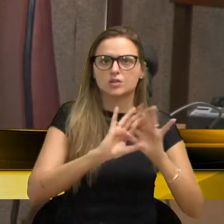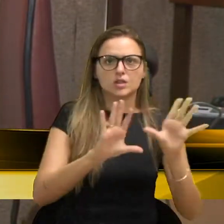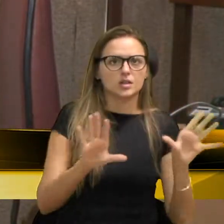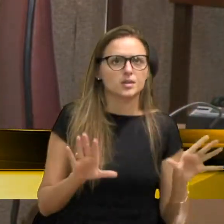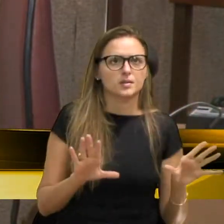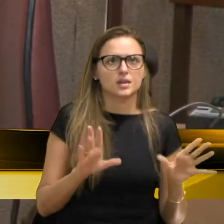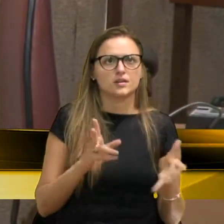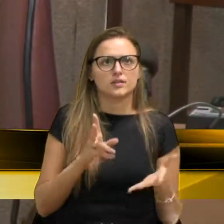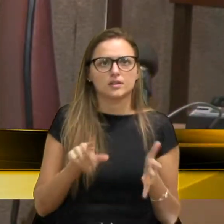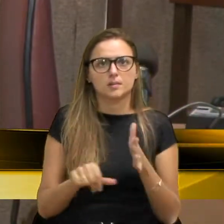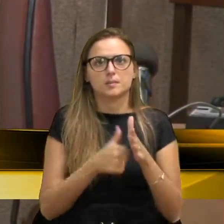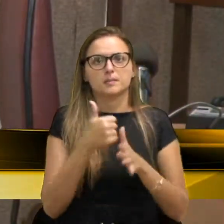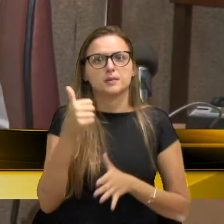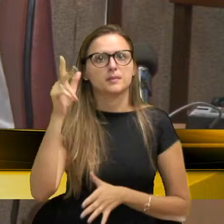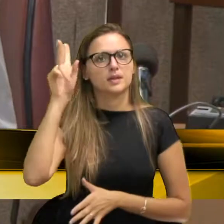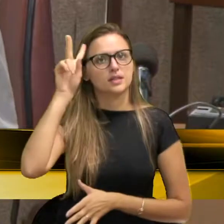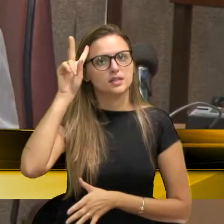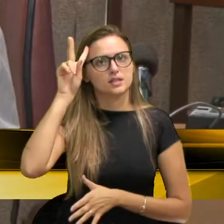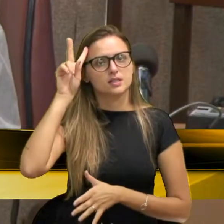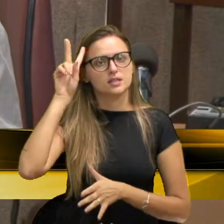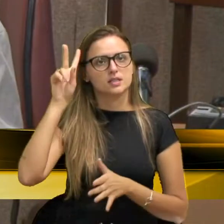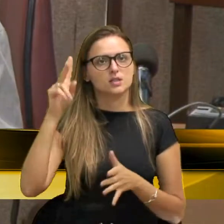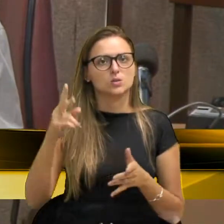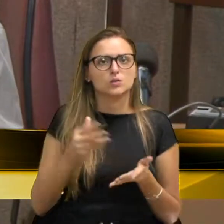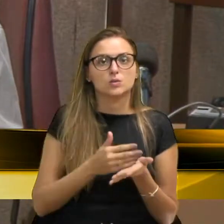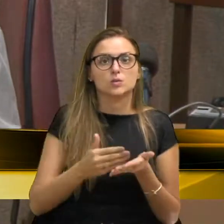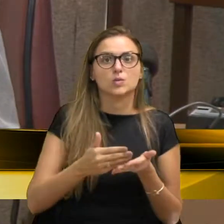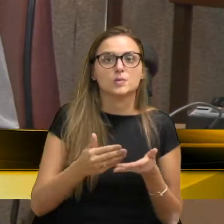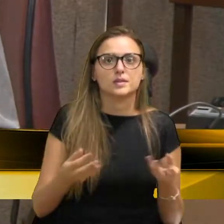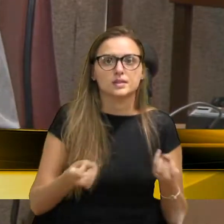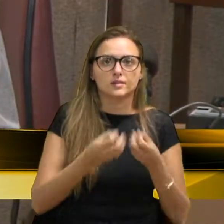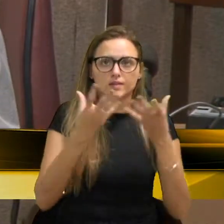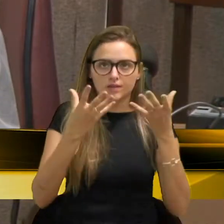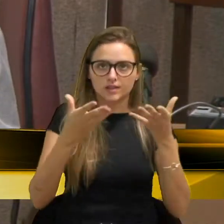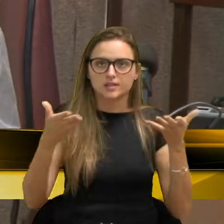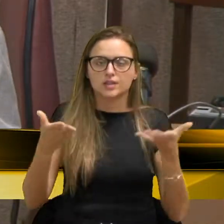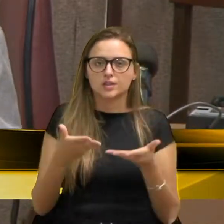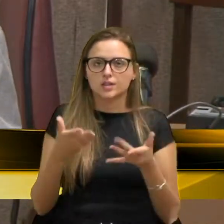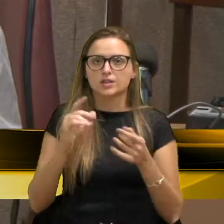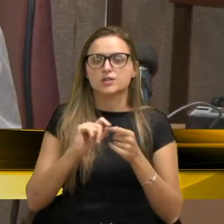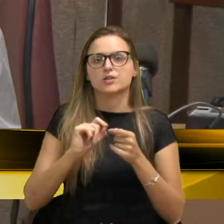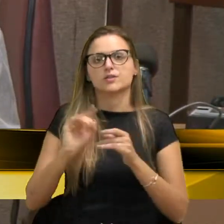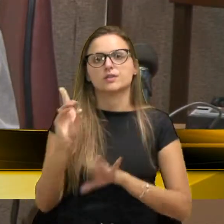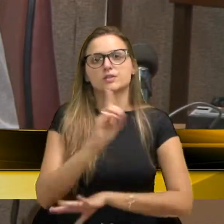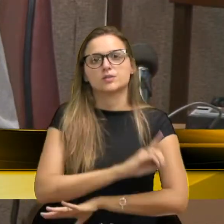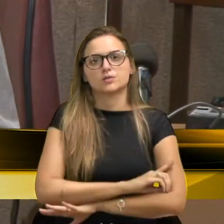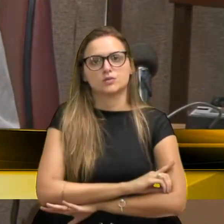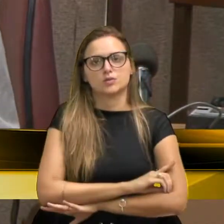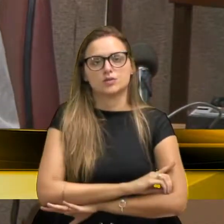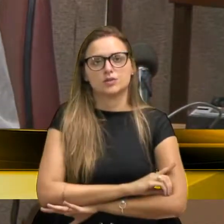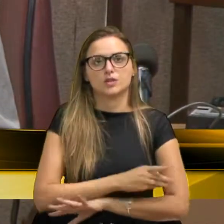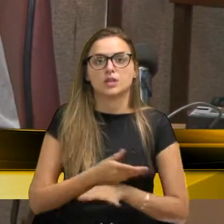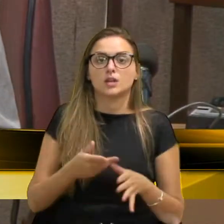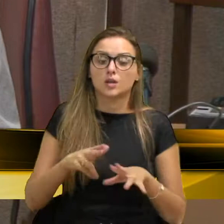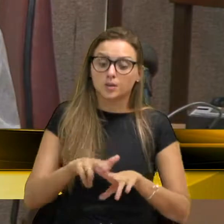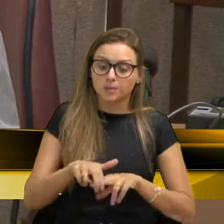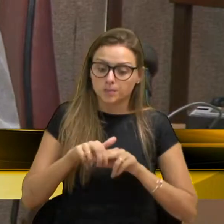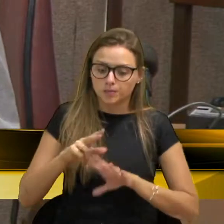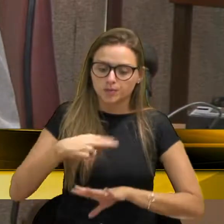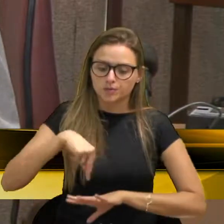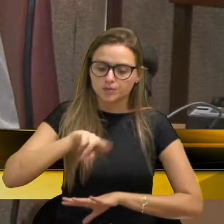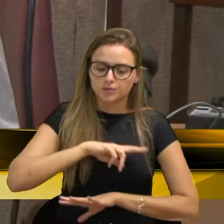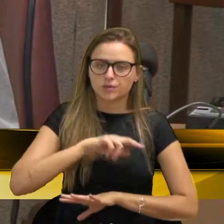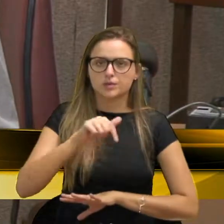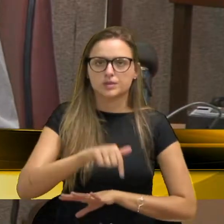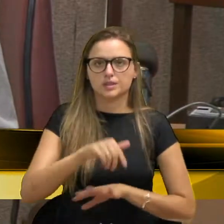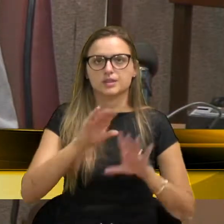segunda-feira. A primeira e segunda-feira da festa já era feita esse dia. Então, nós, aqui na casa,